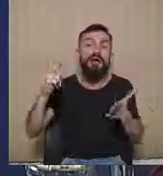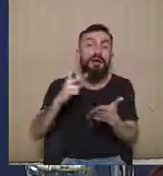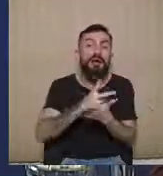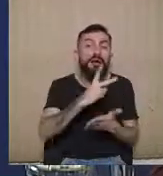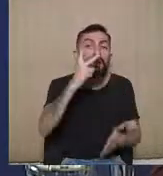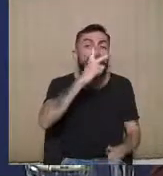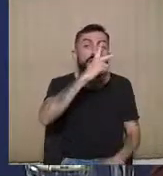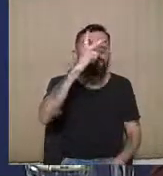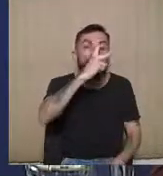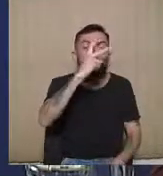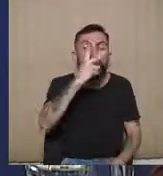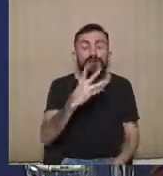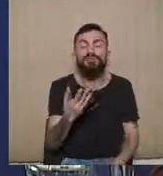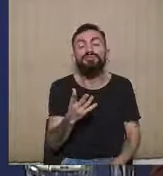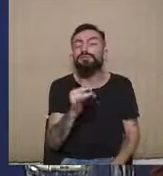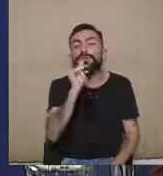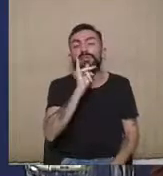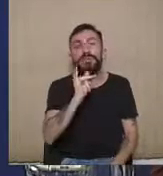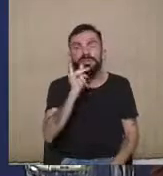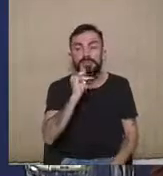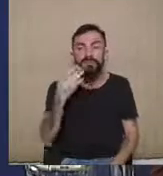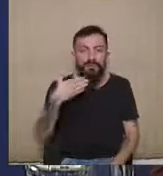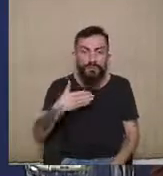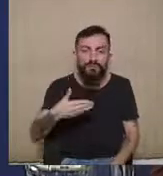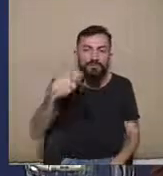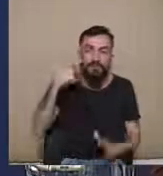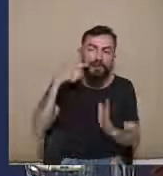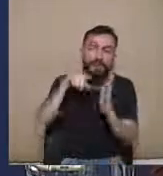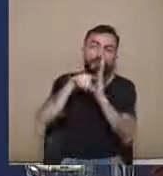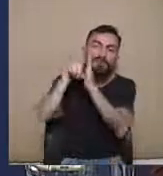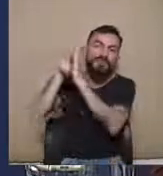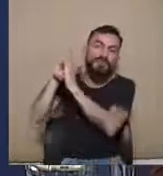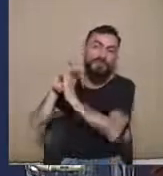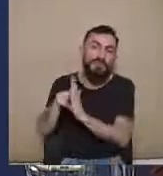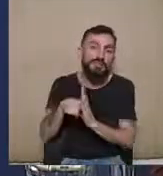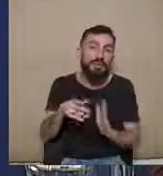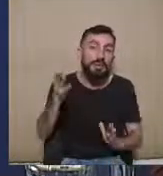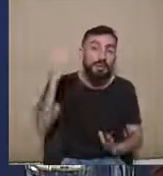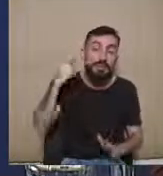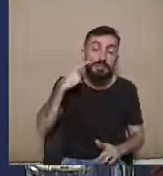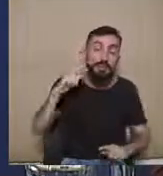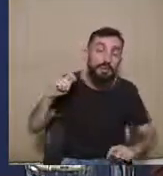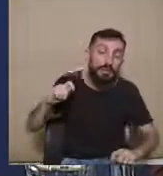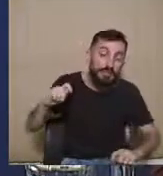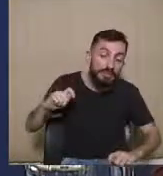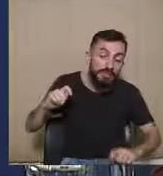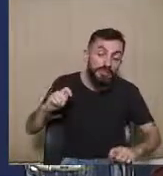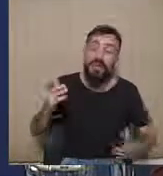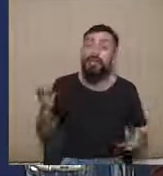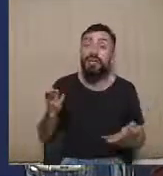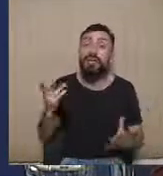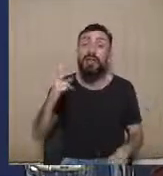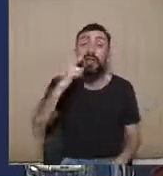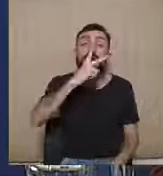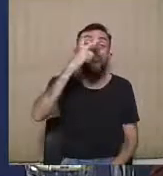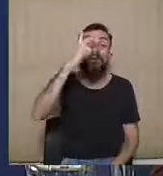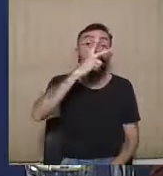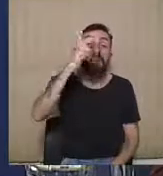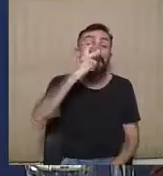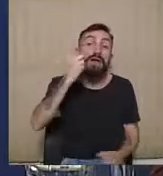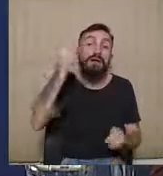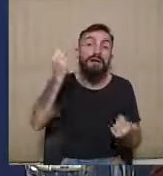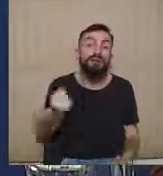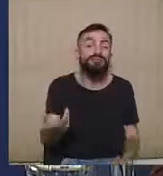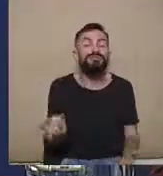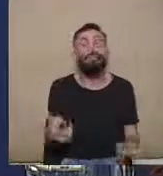para a ação de investigação judicial eleitoral, a palavra antes era potencialidade, hoje em dia a gente fala da gravidade. E